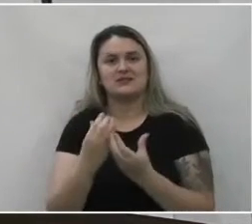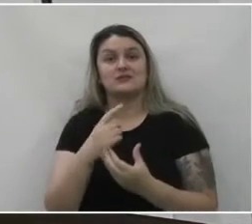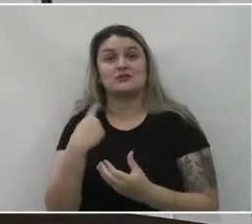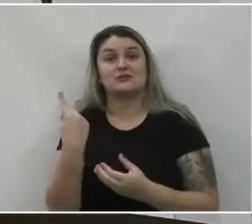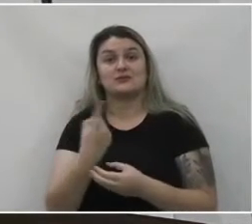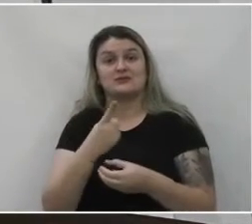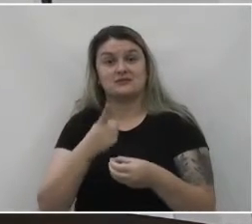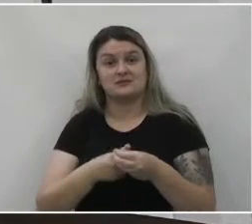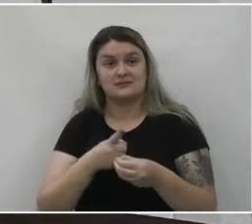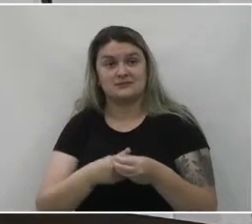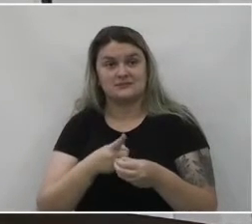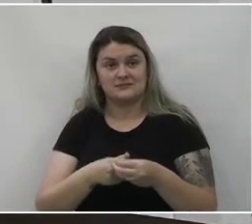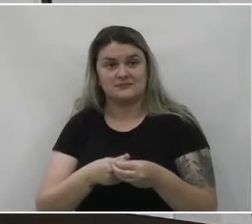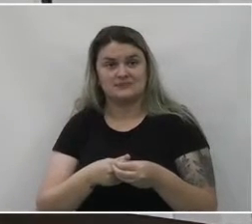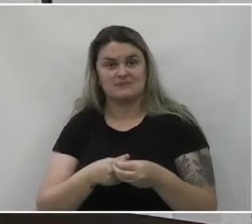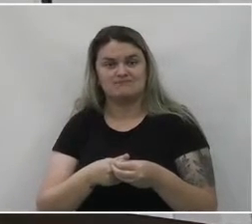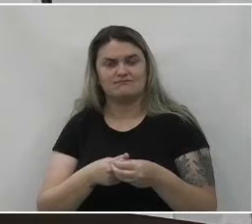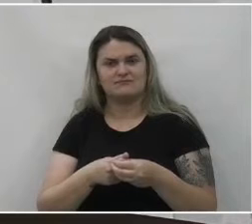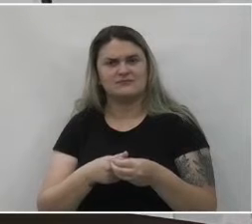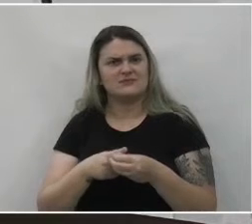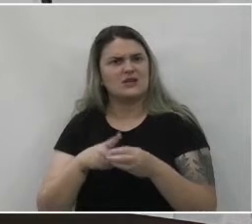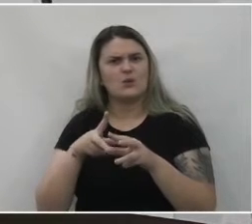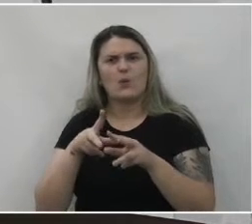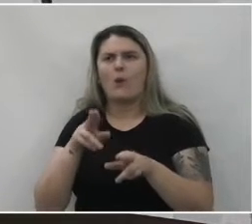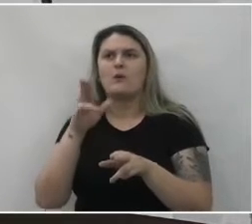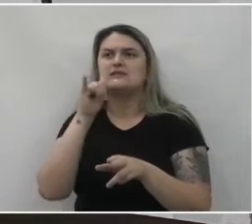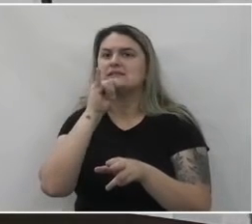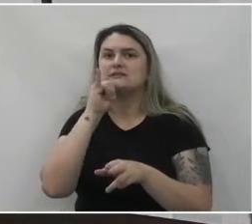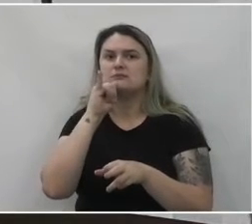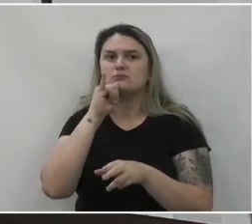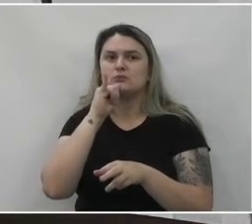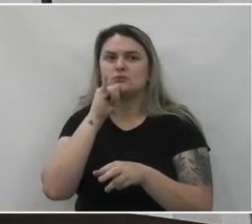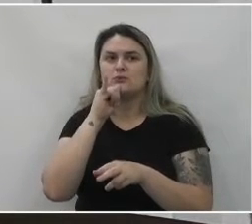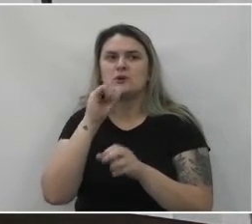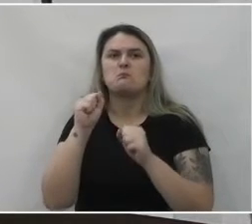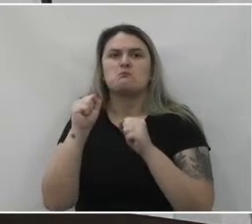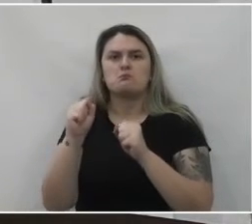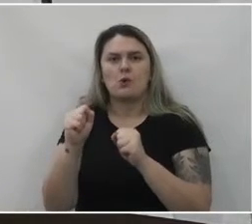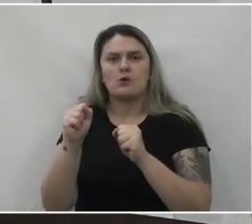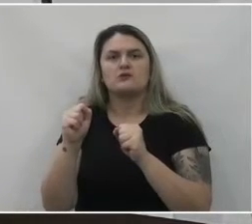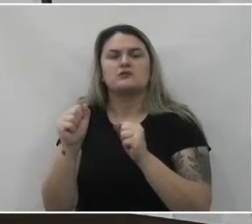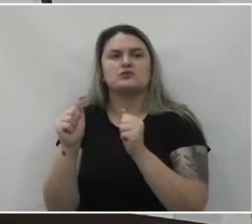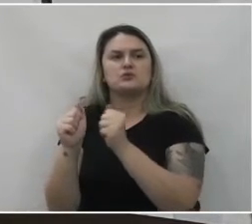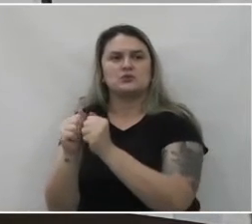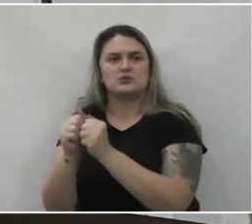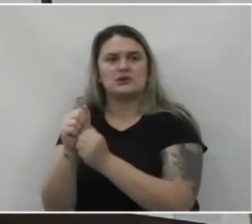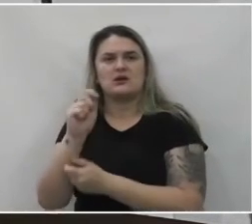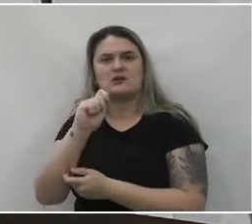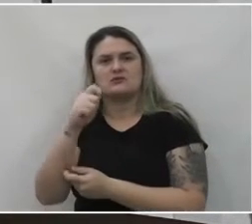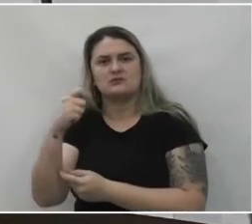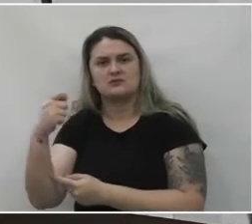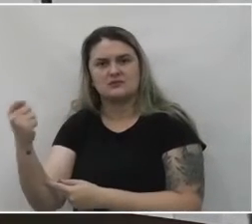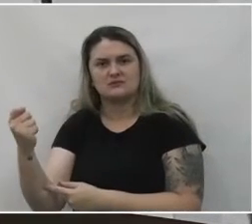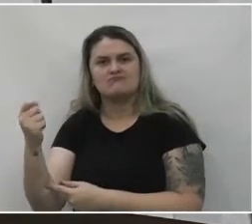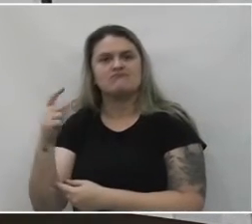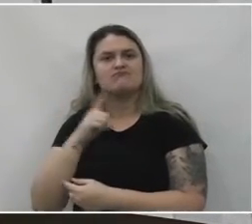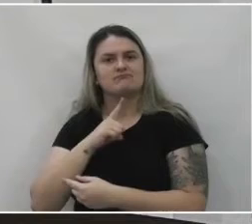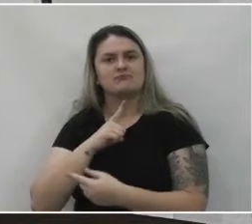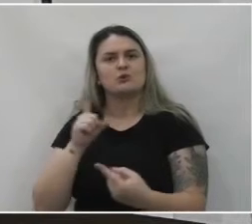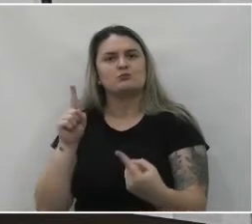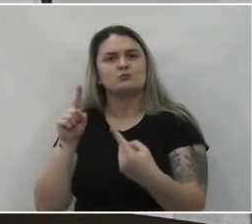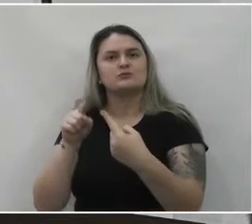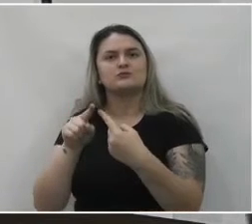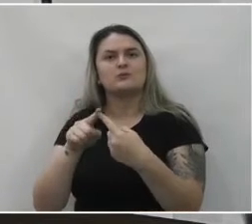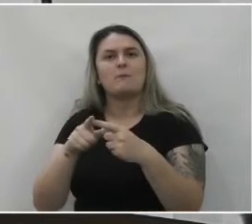cidade de Jornal da Vitória, um exemplo para que a gente possa, como associação, ter o seu objetivo